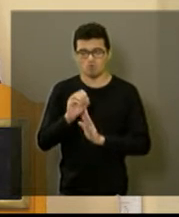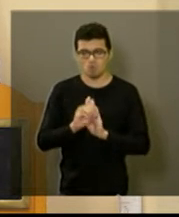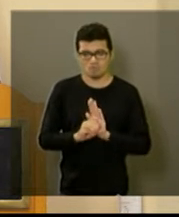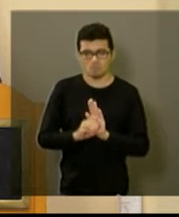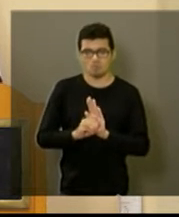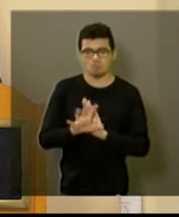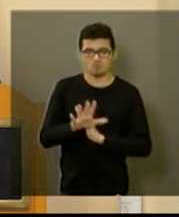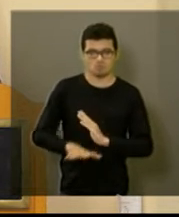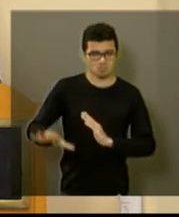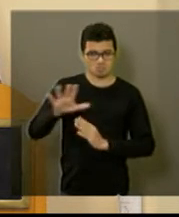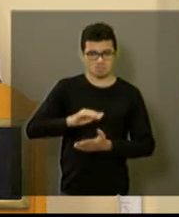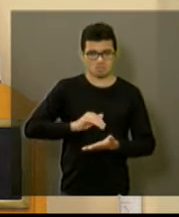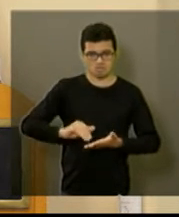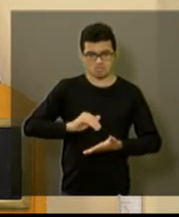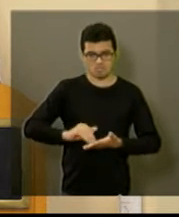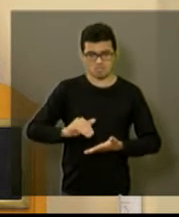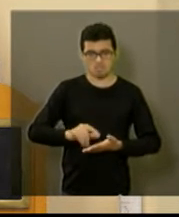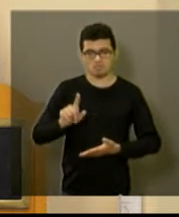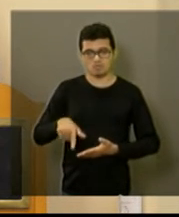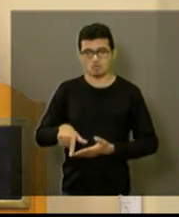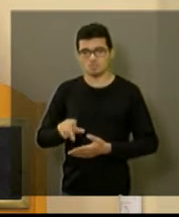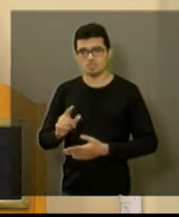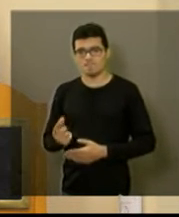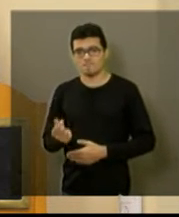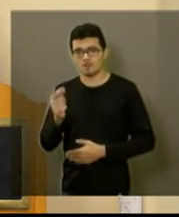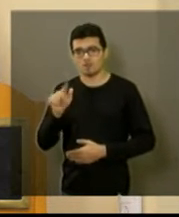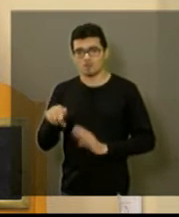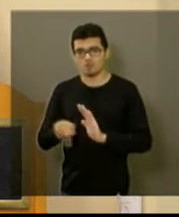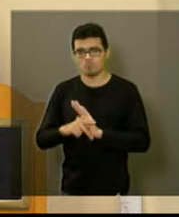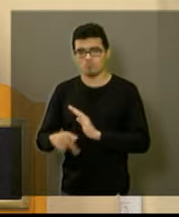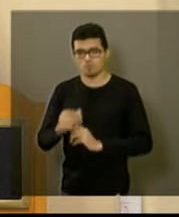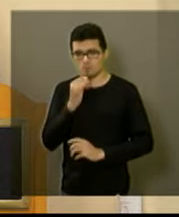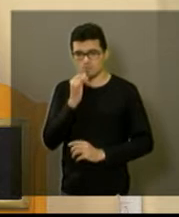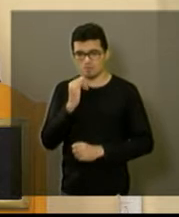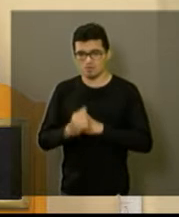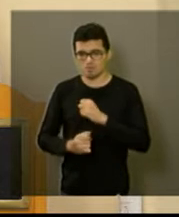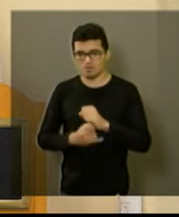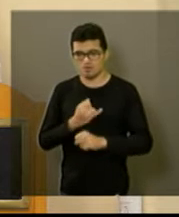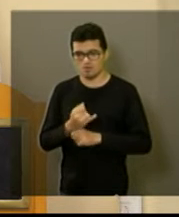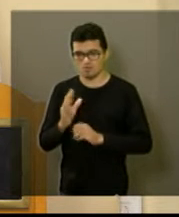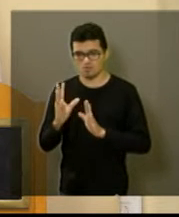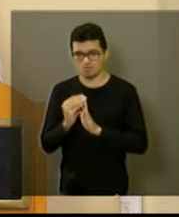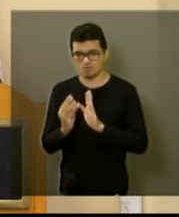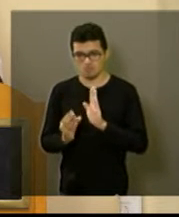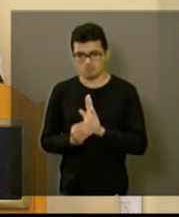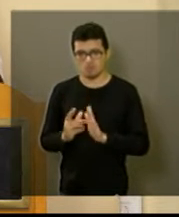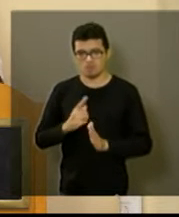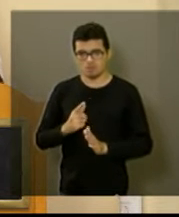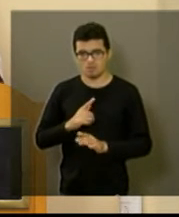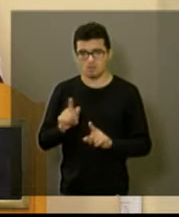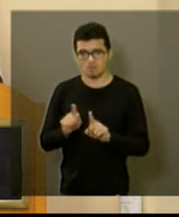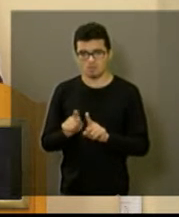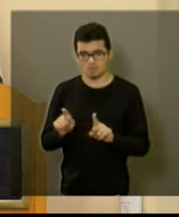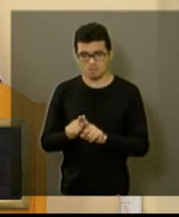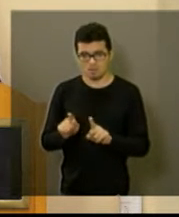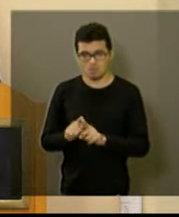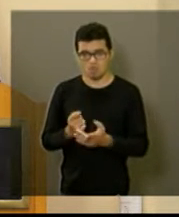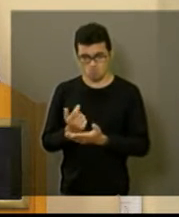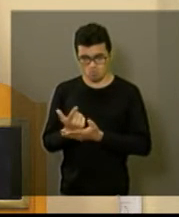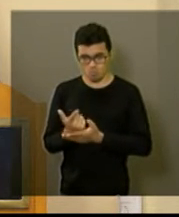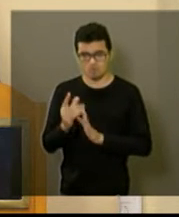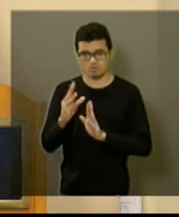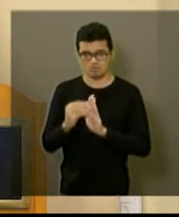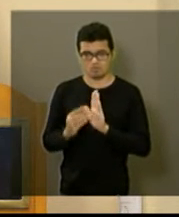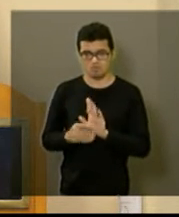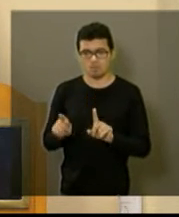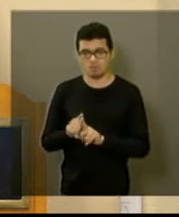secretaria. Esse valor é simplesmente por conta do software, da licença de software e da impressão dessas plantas.